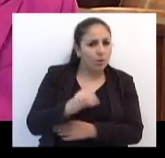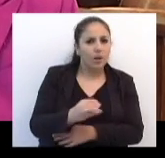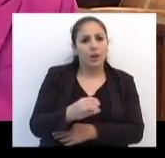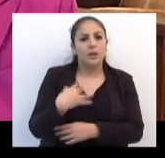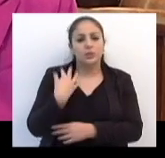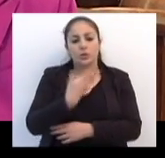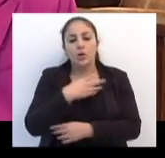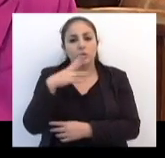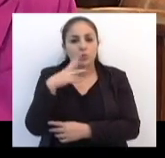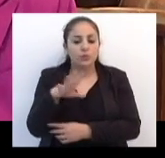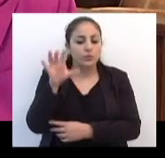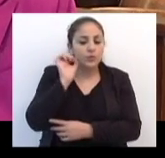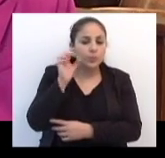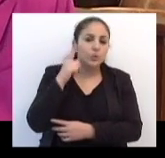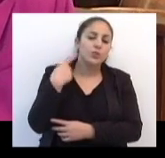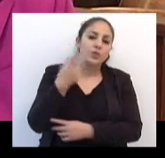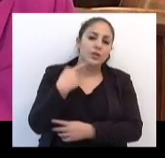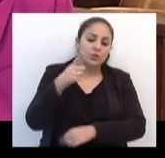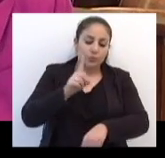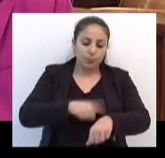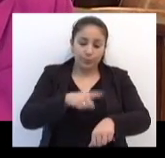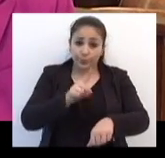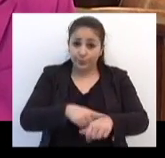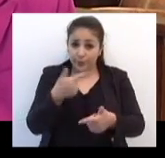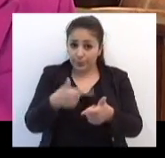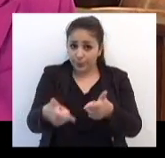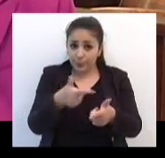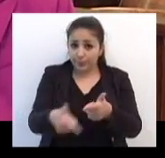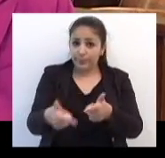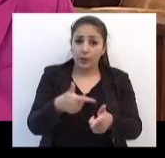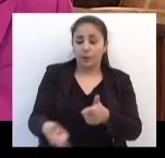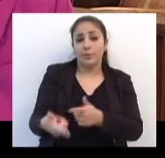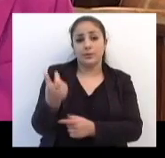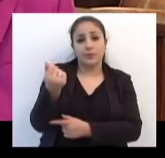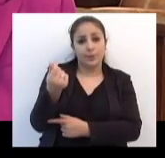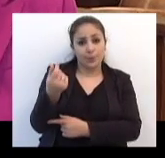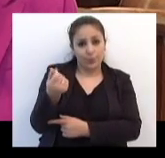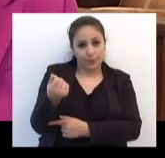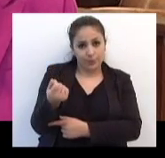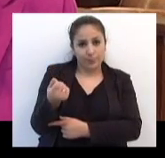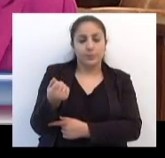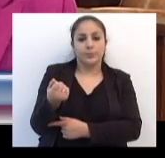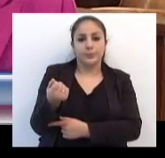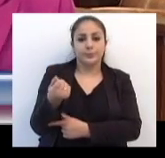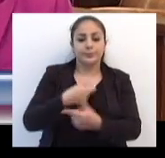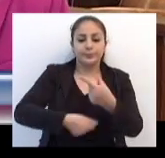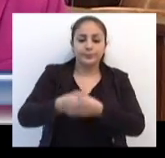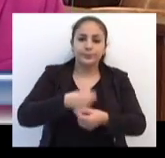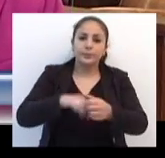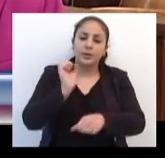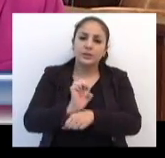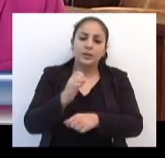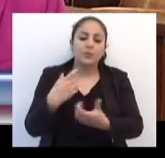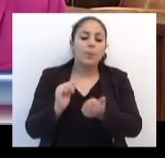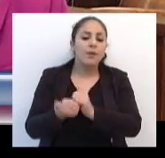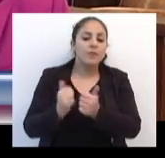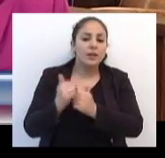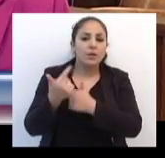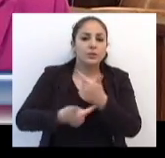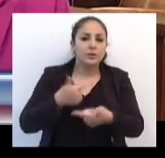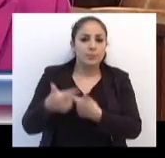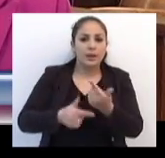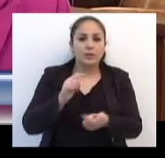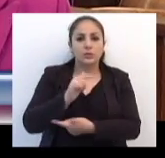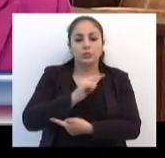TV Câmara ouviu os vereadores sobre a situação econômica do Estado. Agora chegou o momento, então, de avaliar o trabalho do